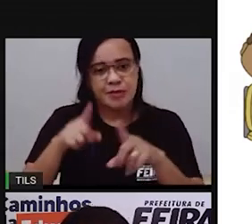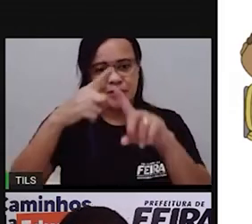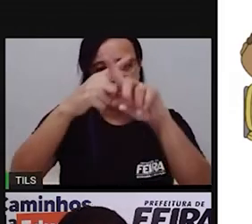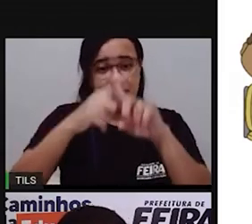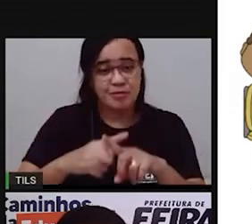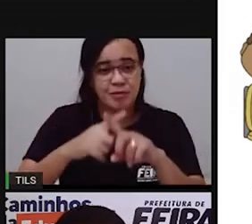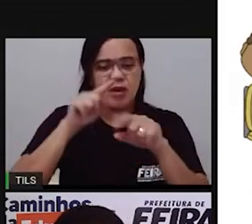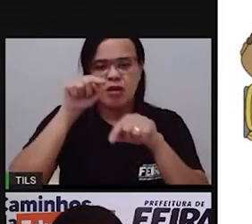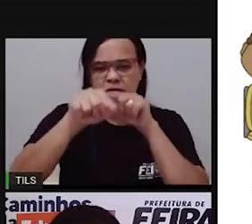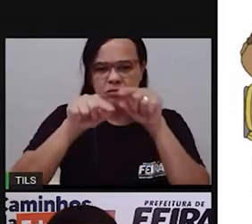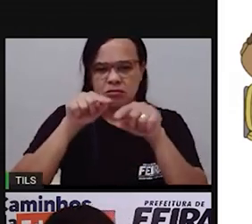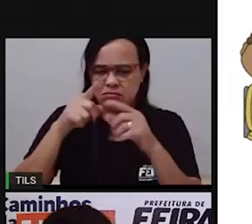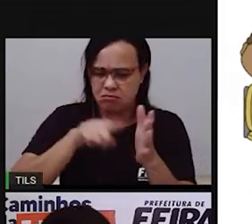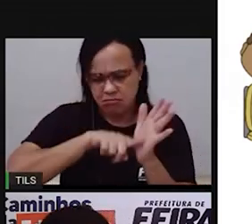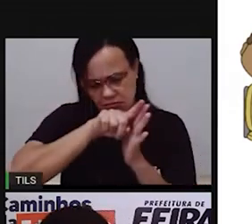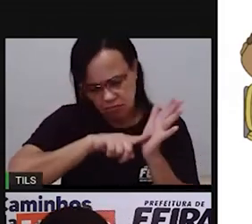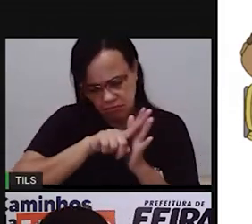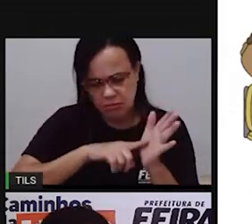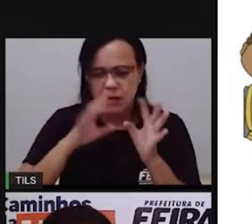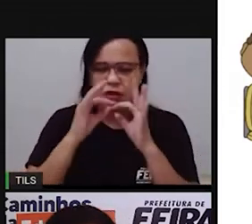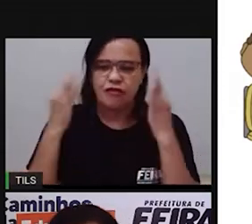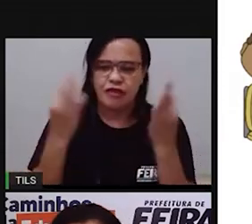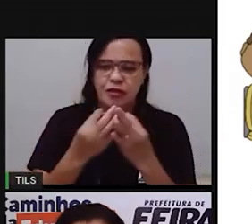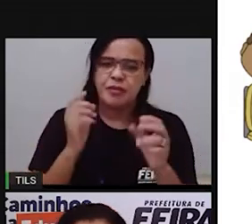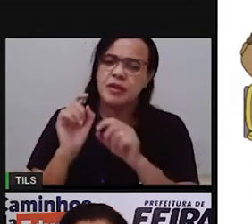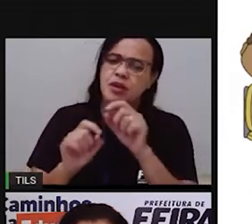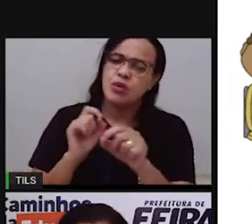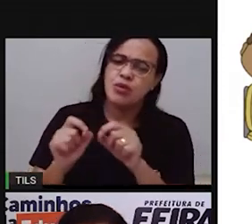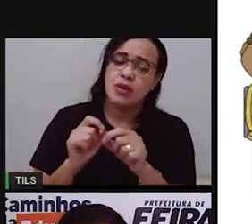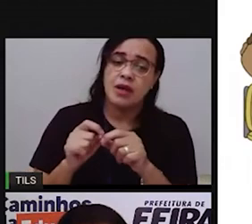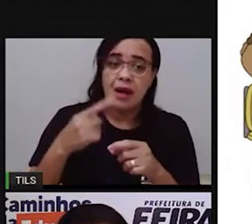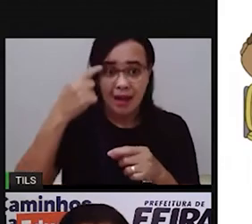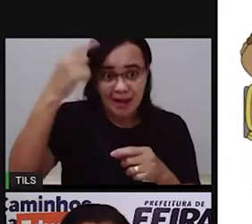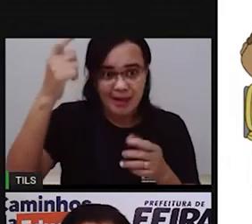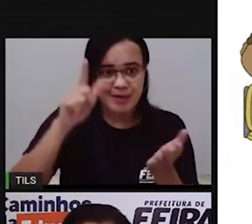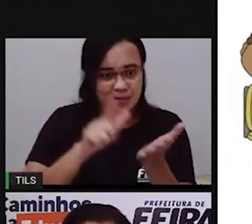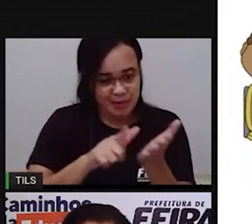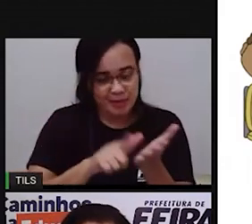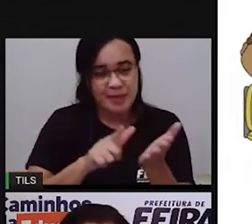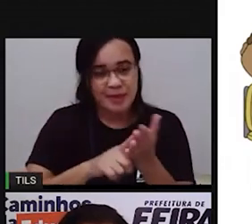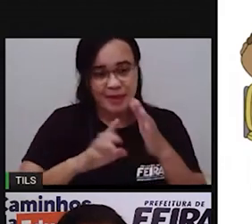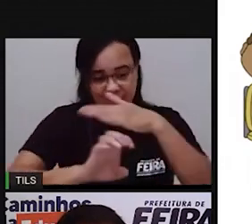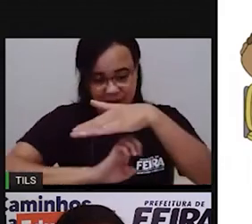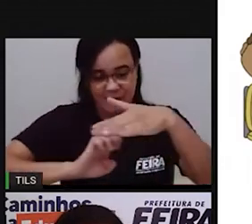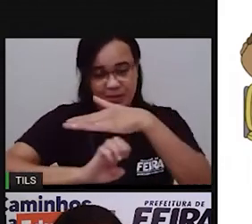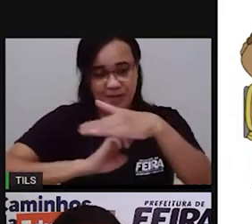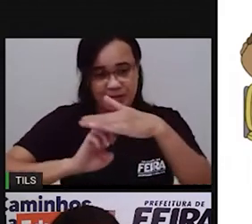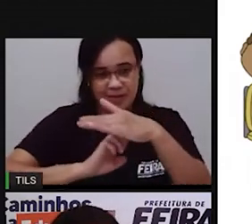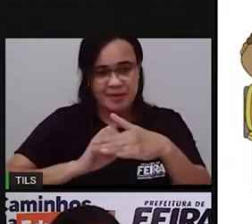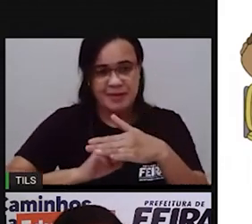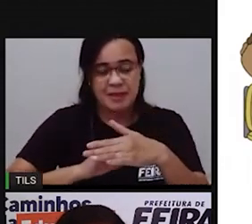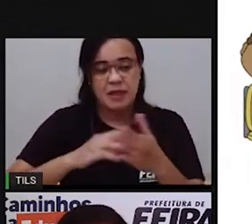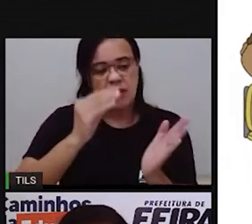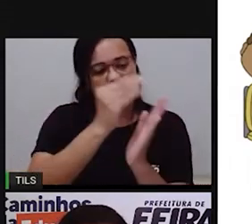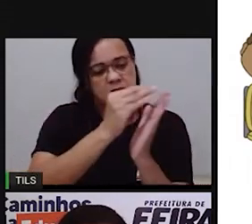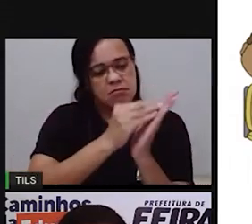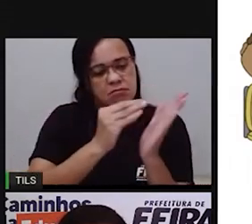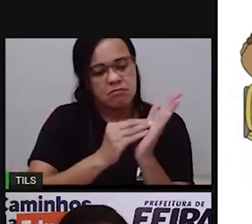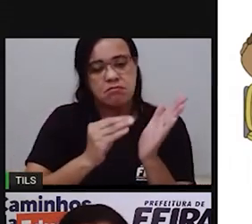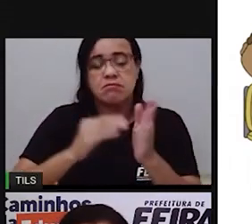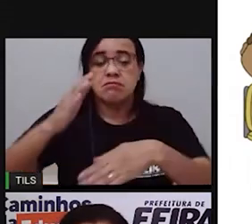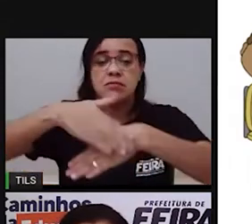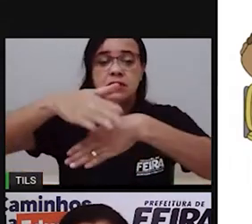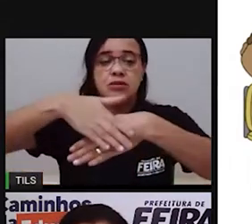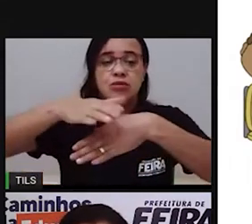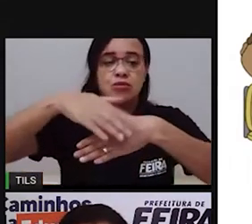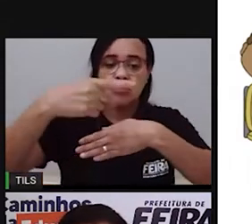de água da sua casa junto com seus familiares e também fazer um registro do quanto você consome de água diariamente